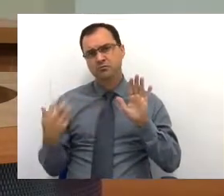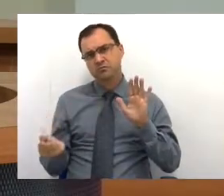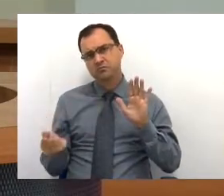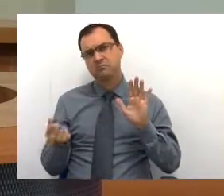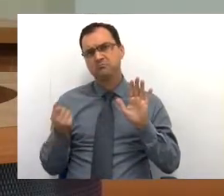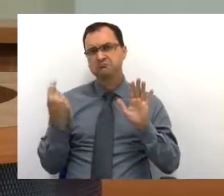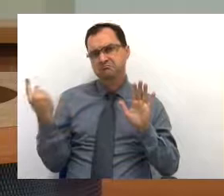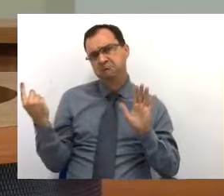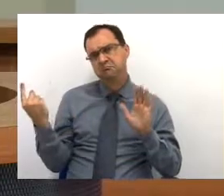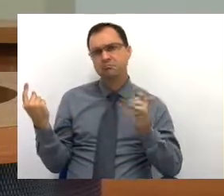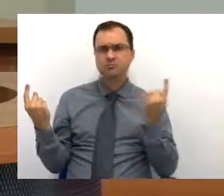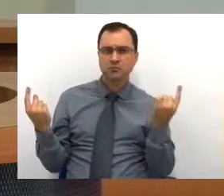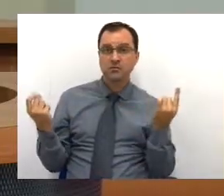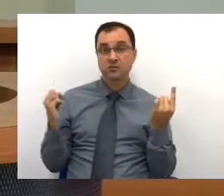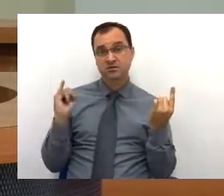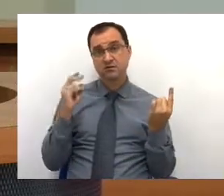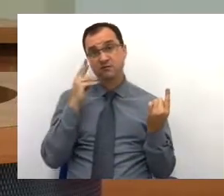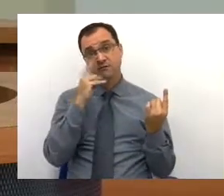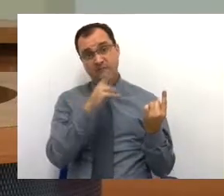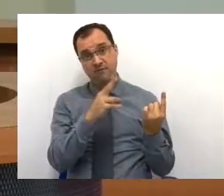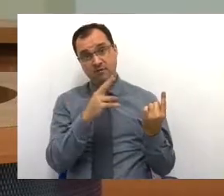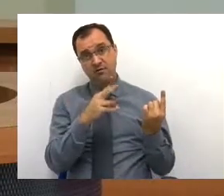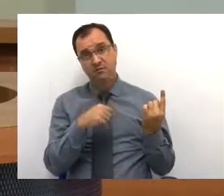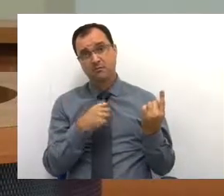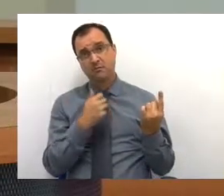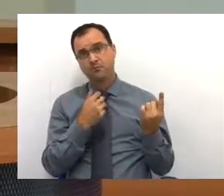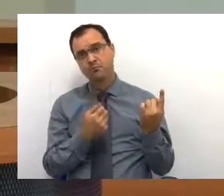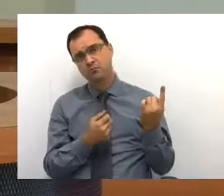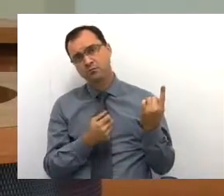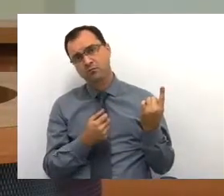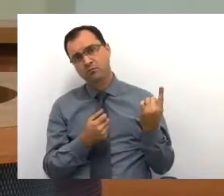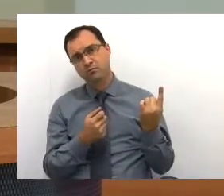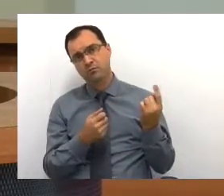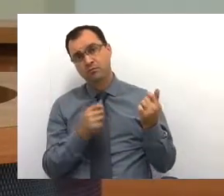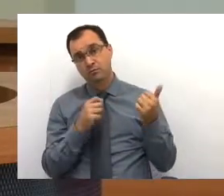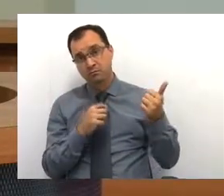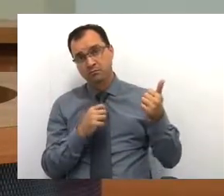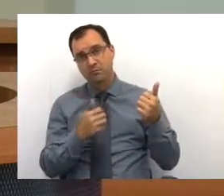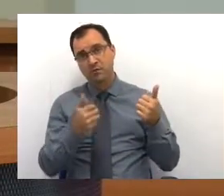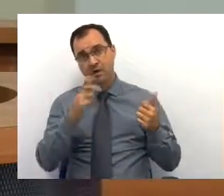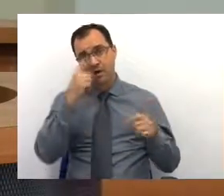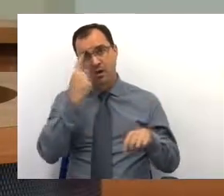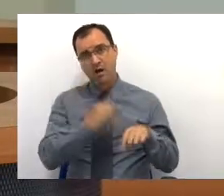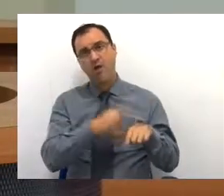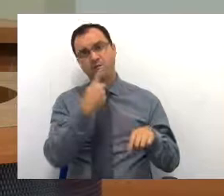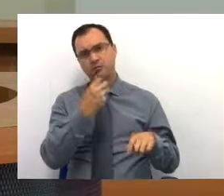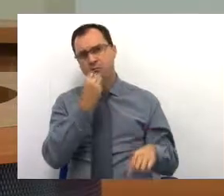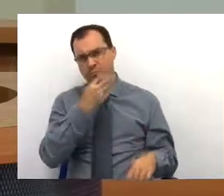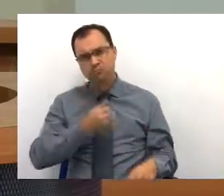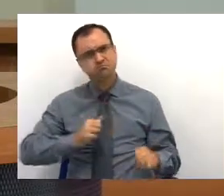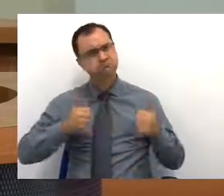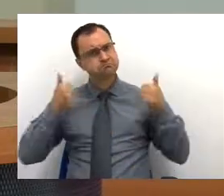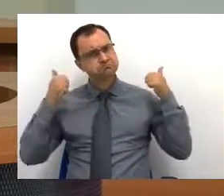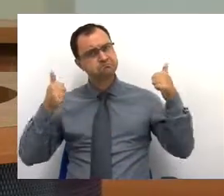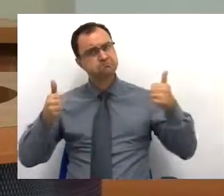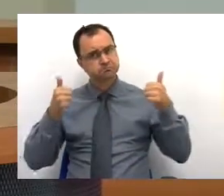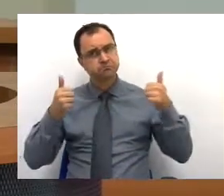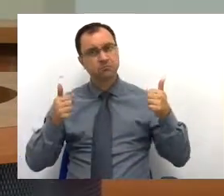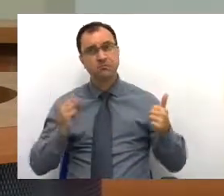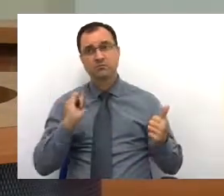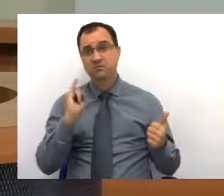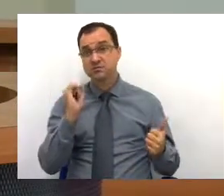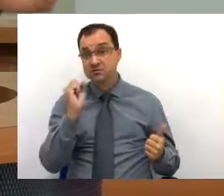termos. Se for ver como uma medida a primeiro prazo, é fantástico. Porque se não tem,